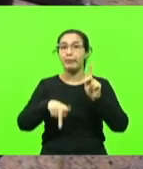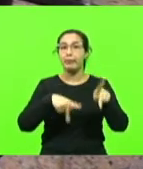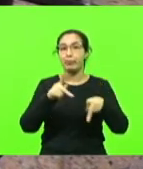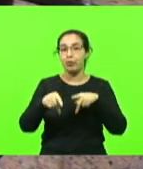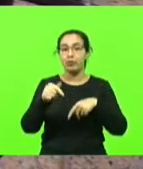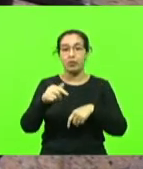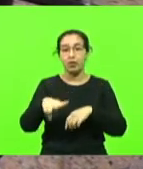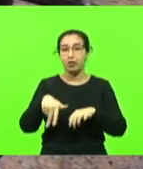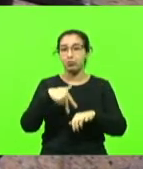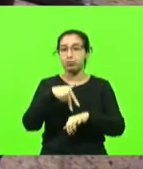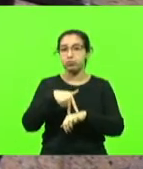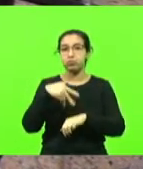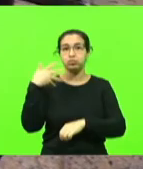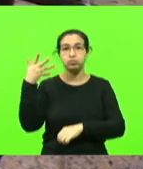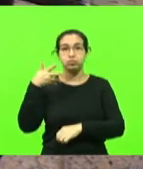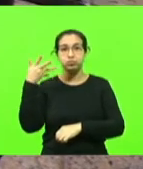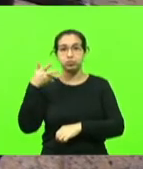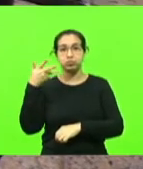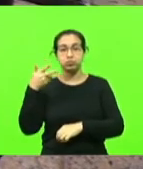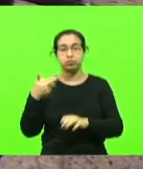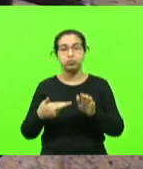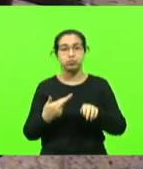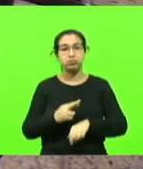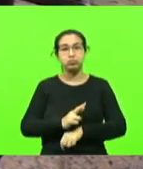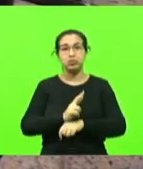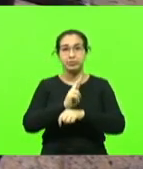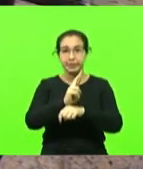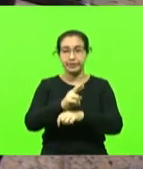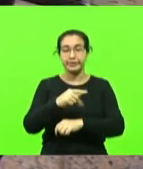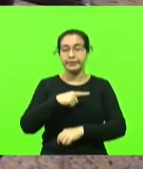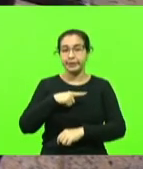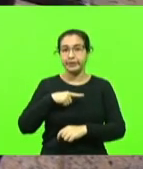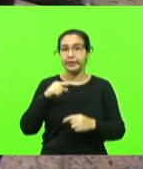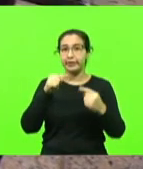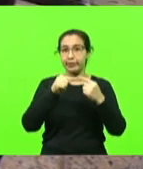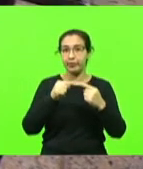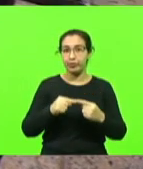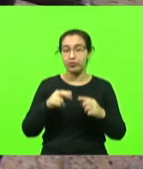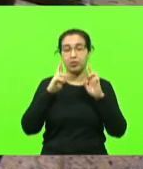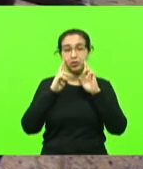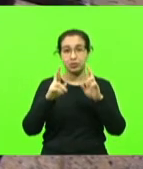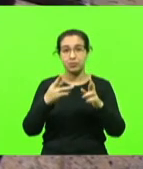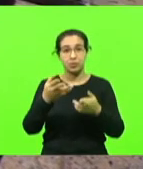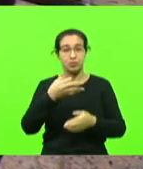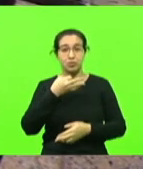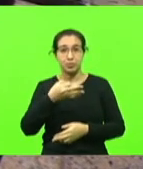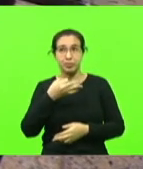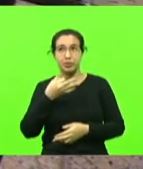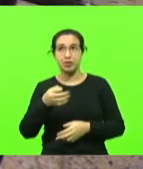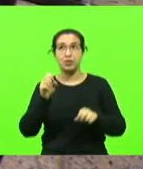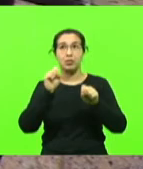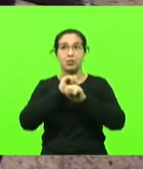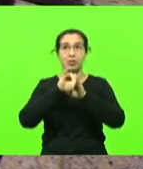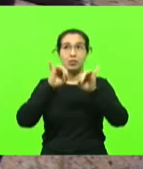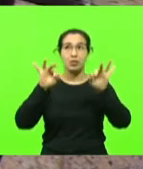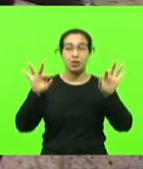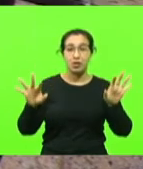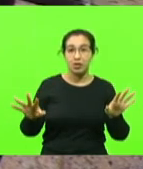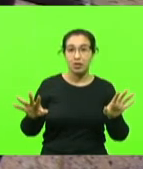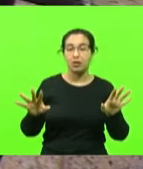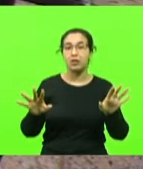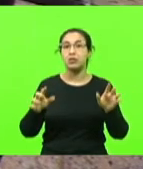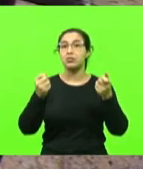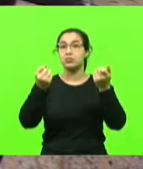fala através de seus representantes, respeito a opinião dele. Para deixar bem claro, e é isso que eu quero